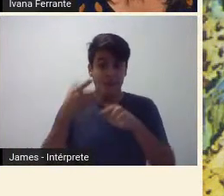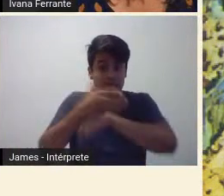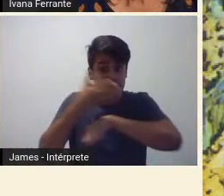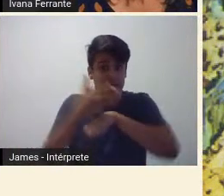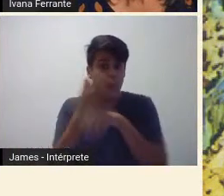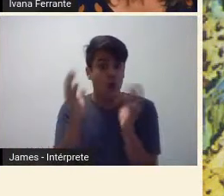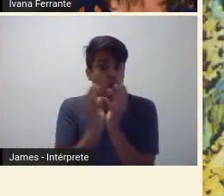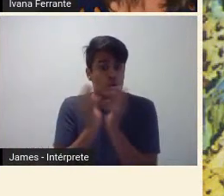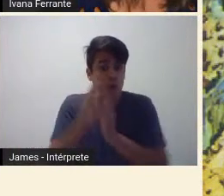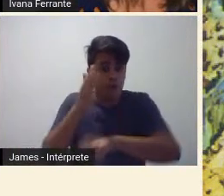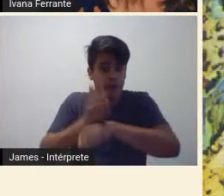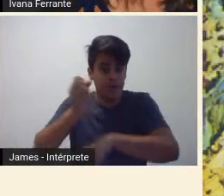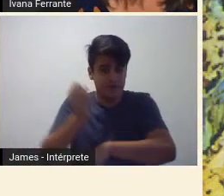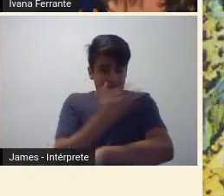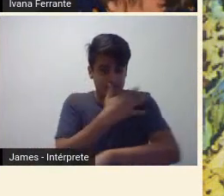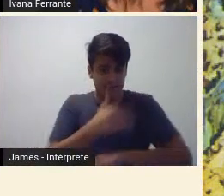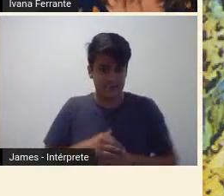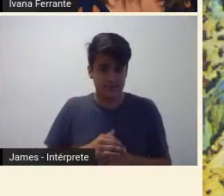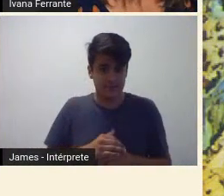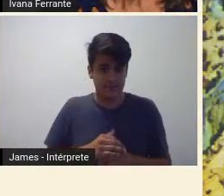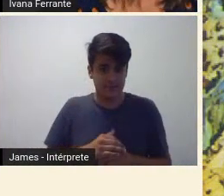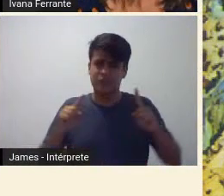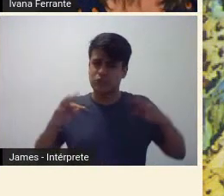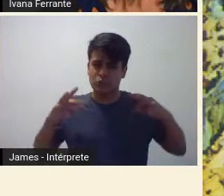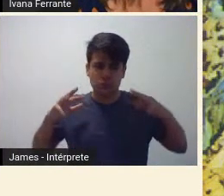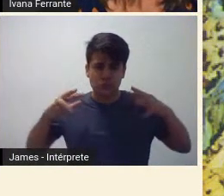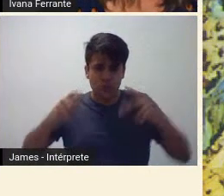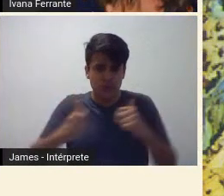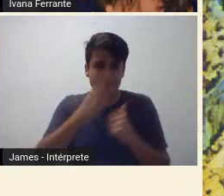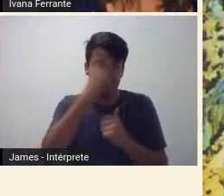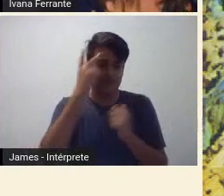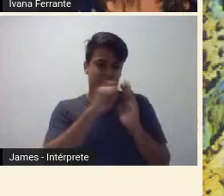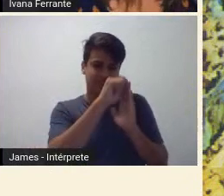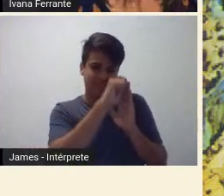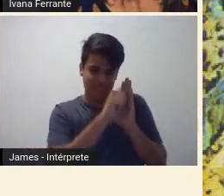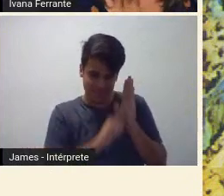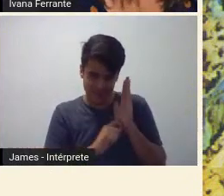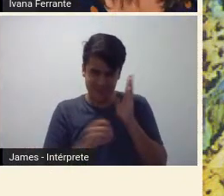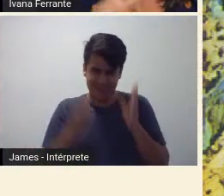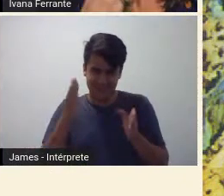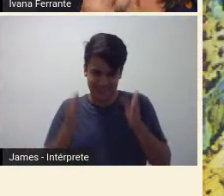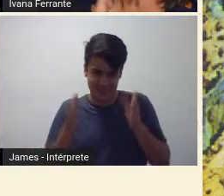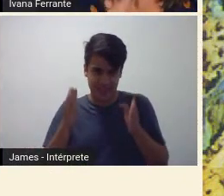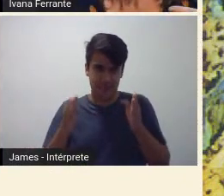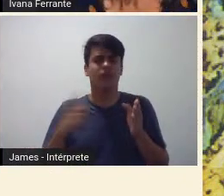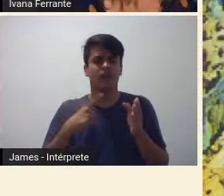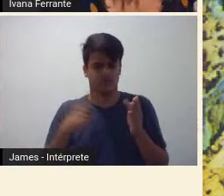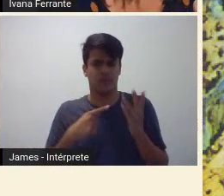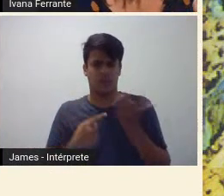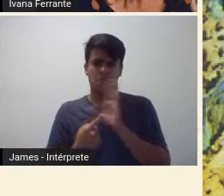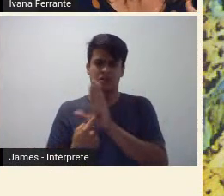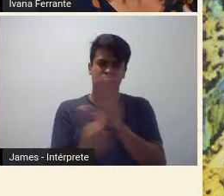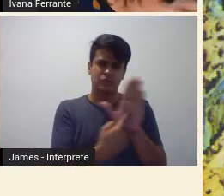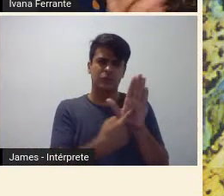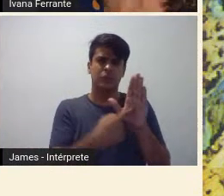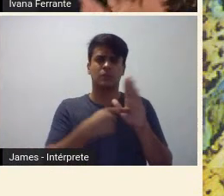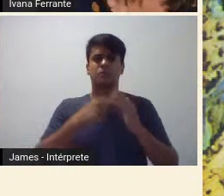mas em todos os escritores da época que apresentaram poemas,